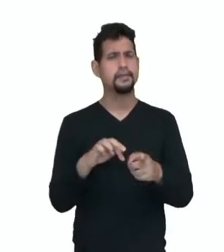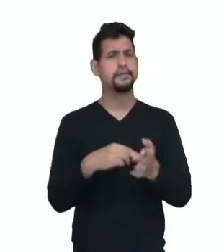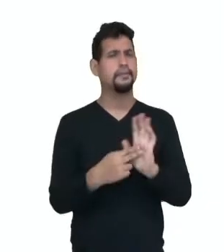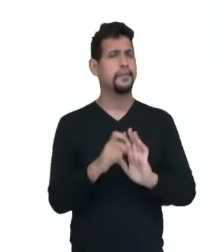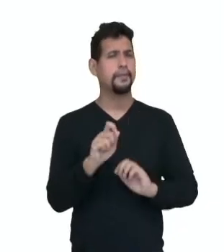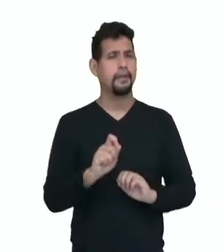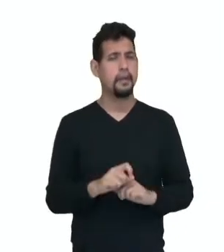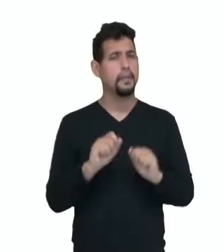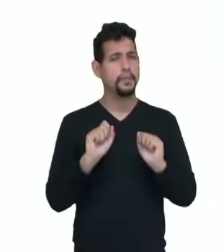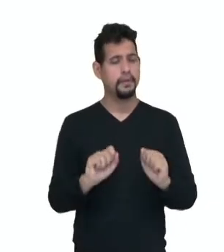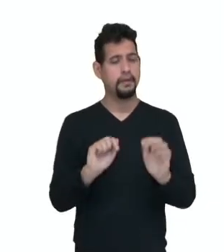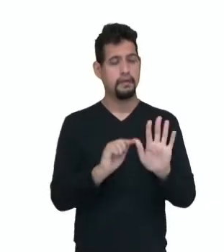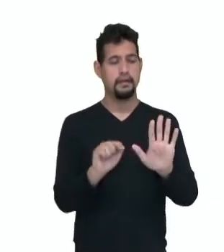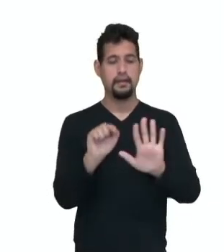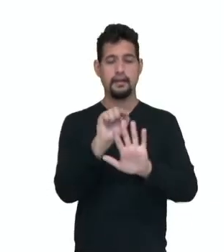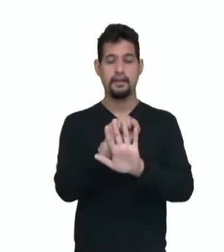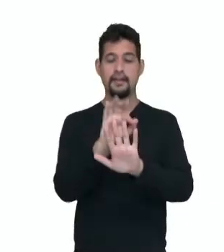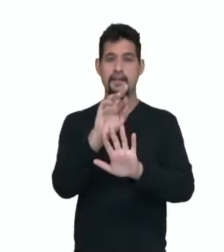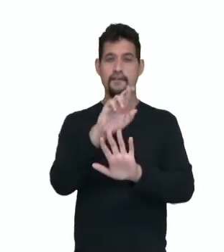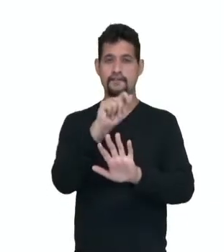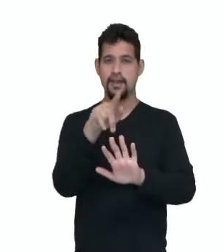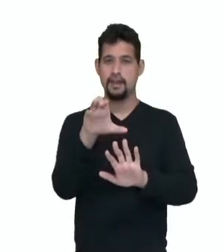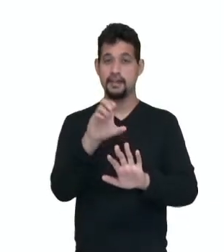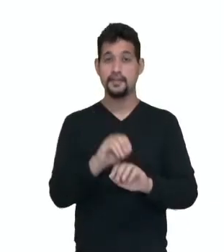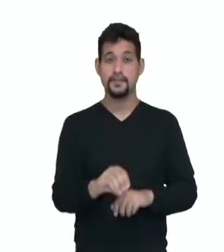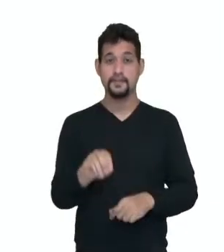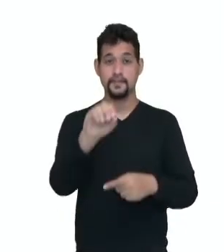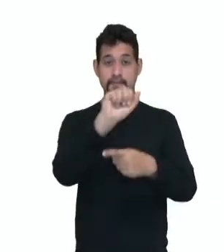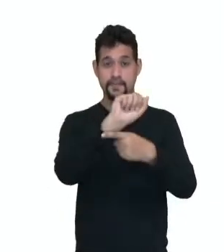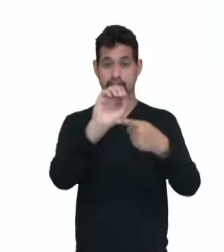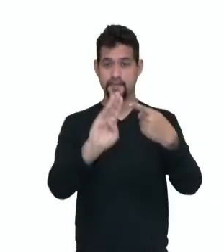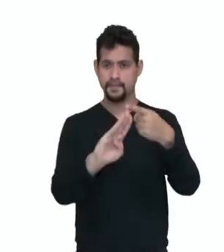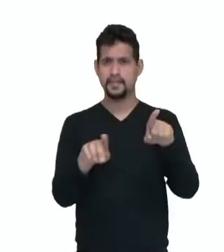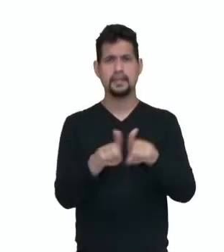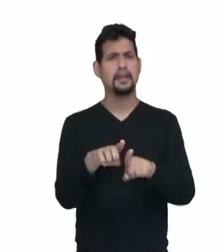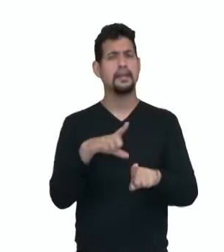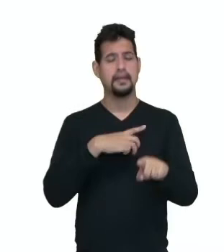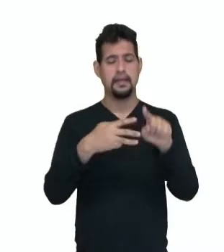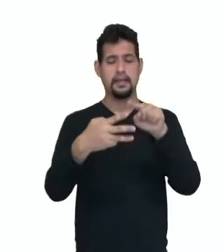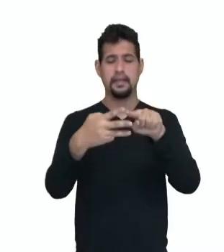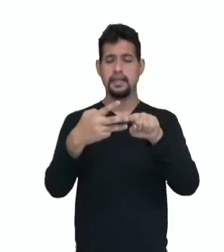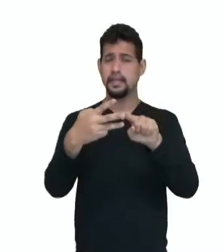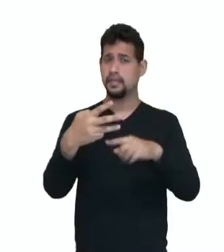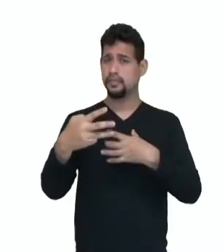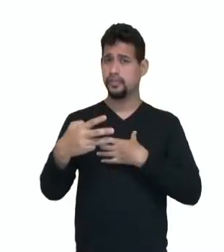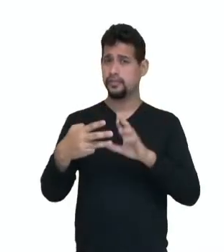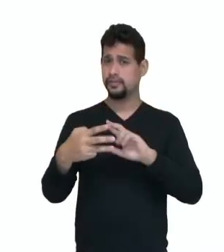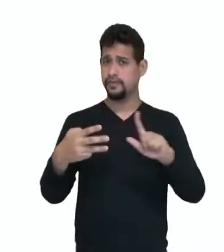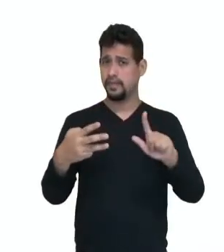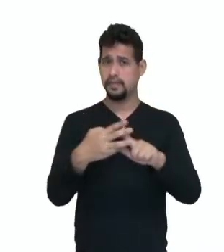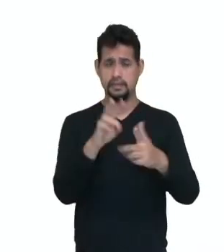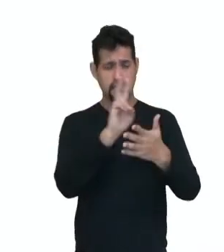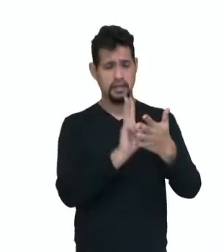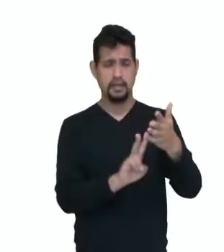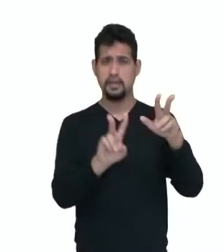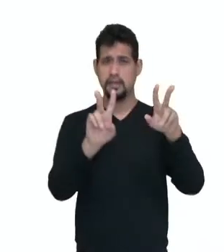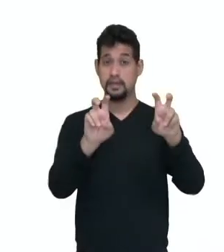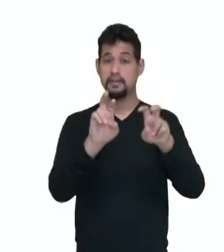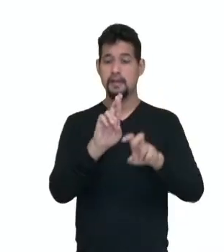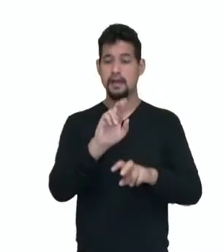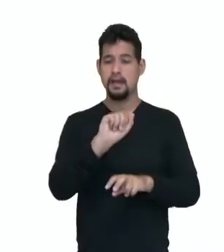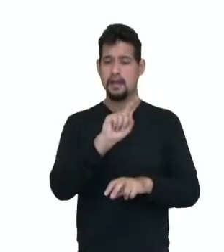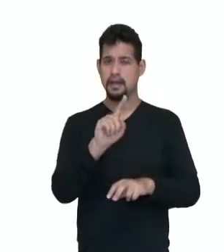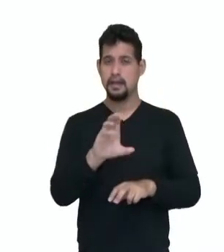pode ser indicado por uma fração, A sobre B. Existem três maneiras de lermos sobre razão. A